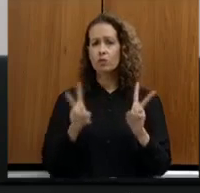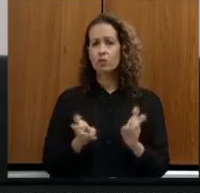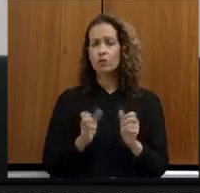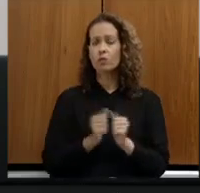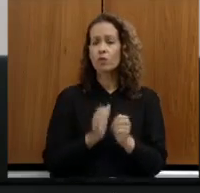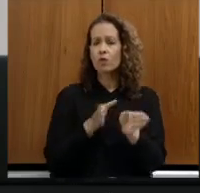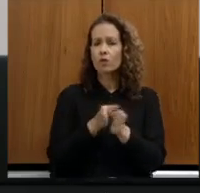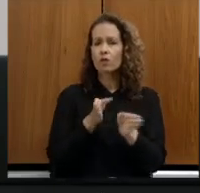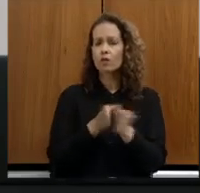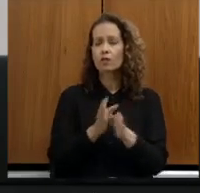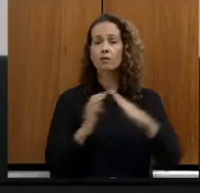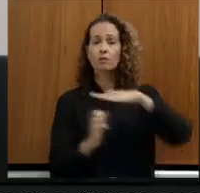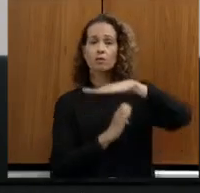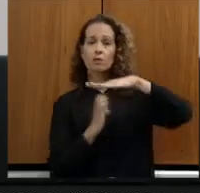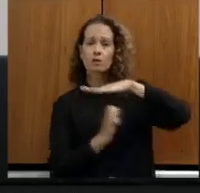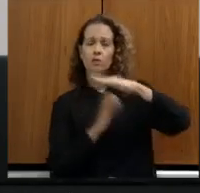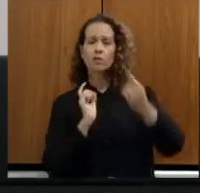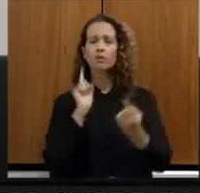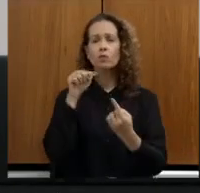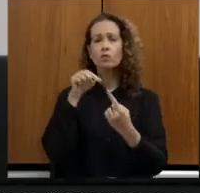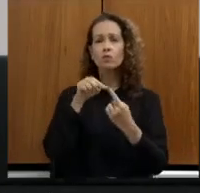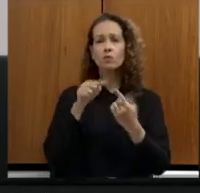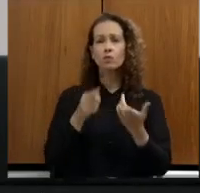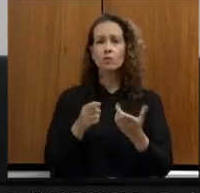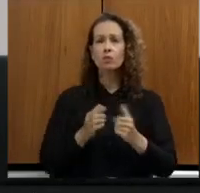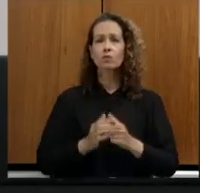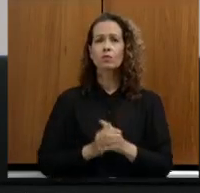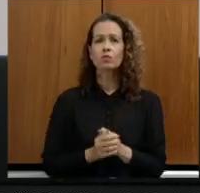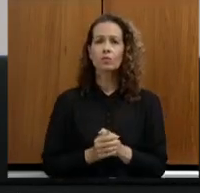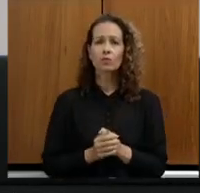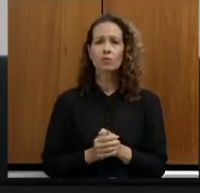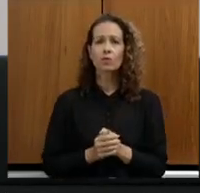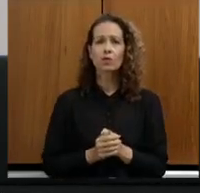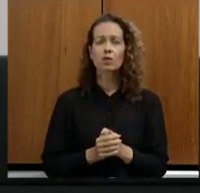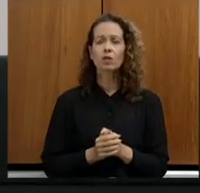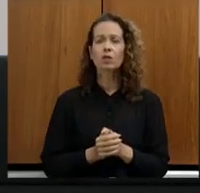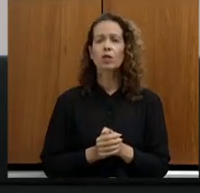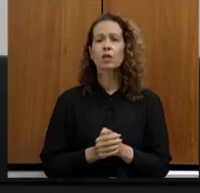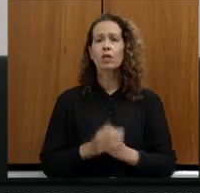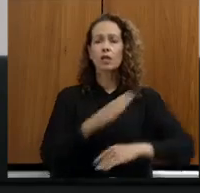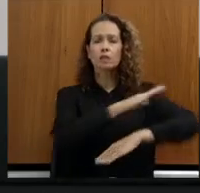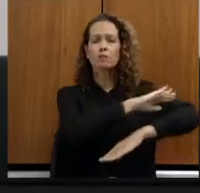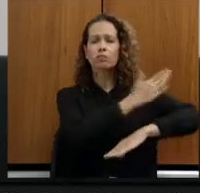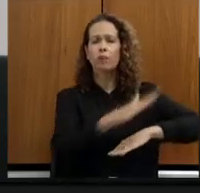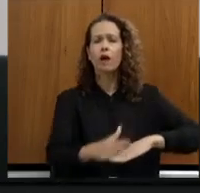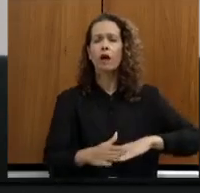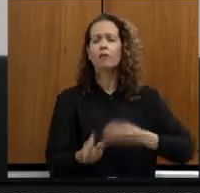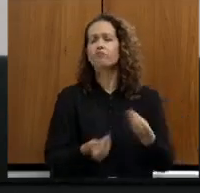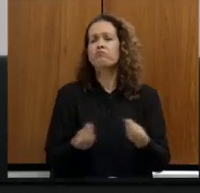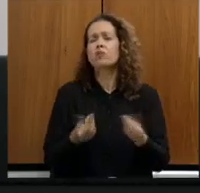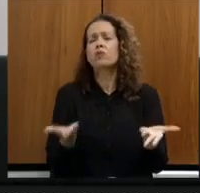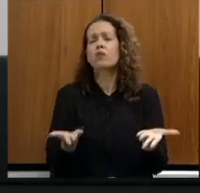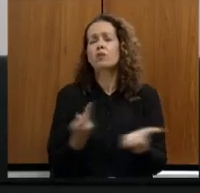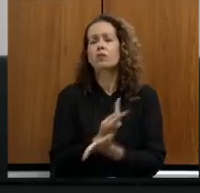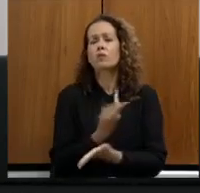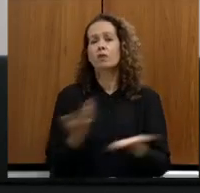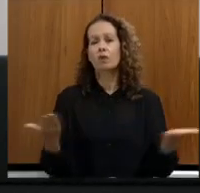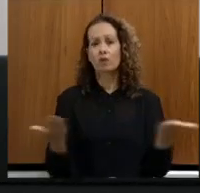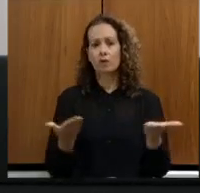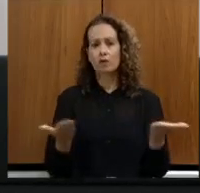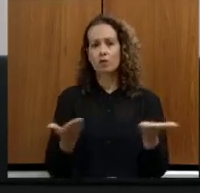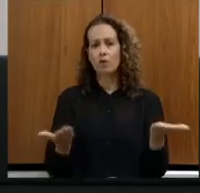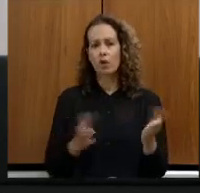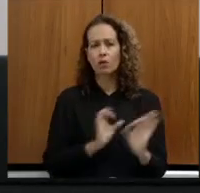das empresas com vistas ao descomissionamento das barragens e a montante além disso perguntas qual a situação hoje do descomissionamento de